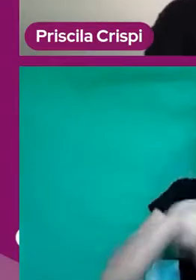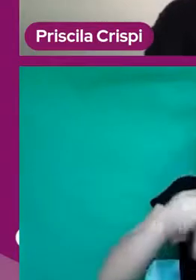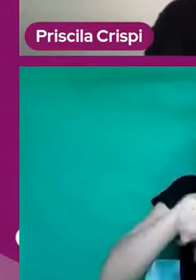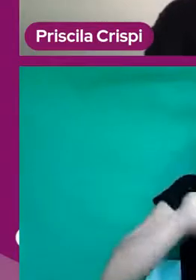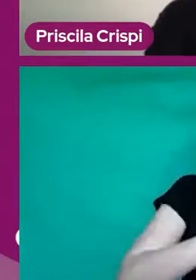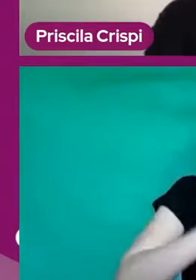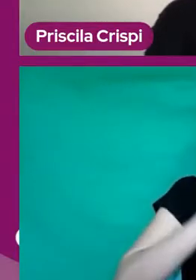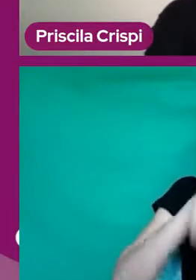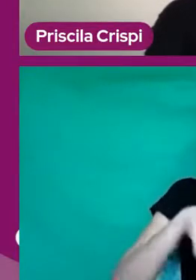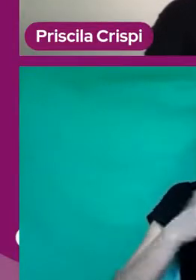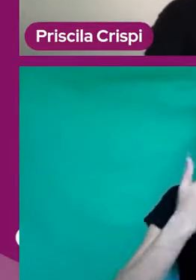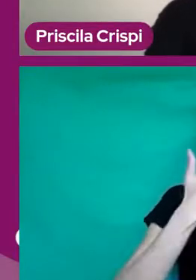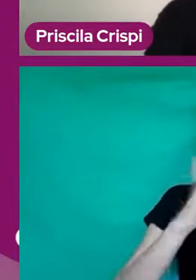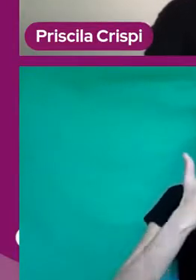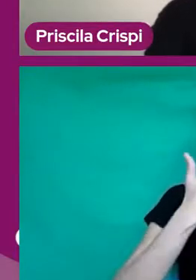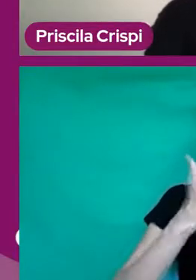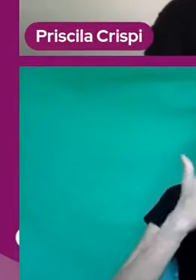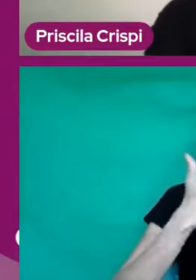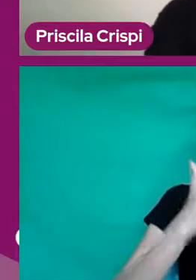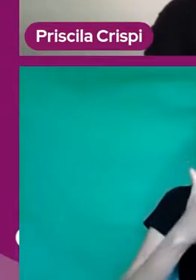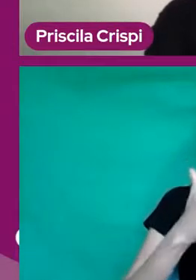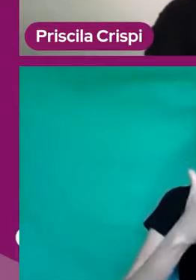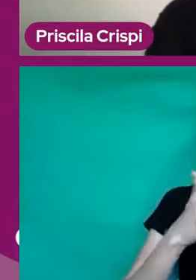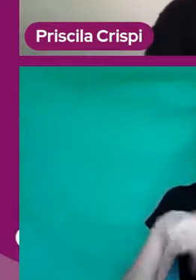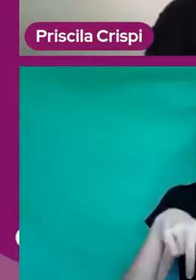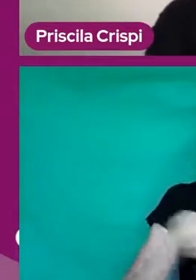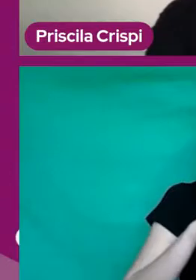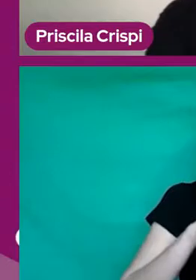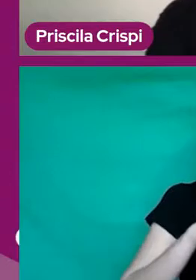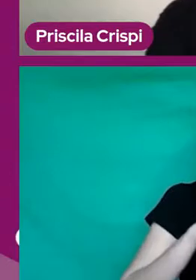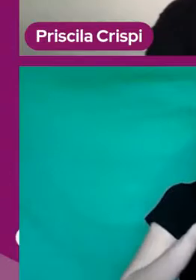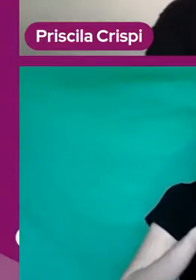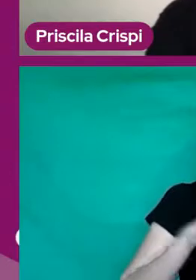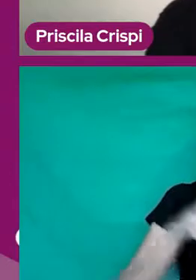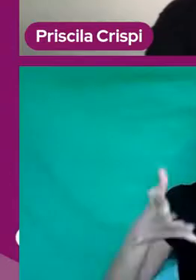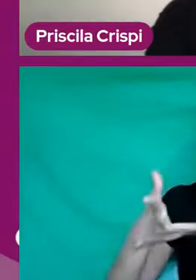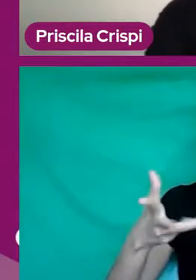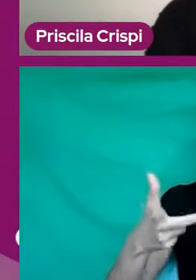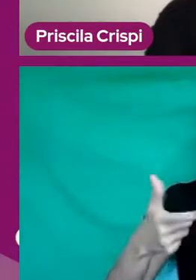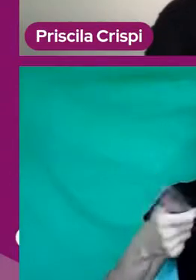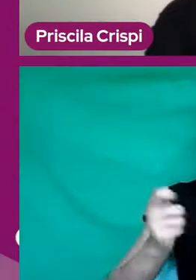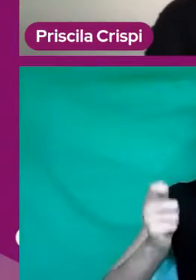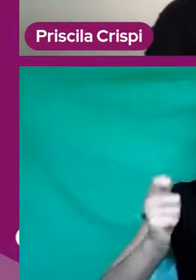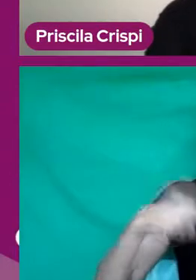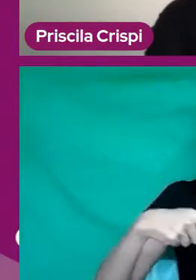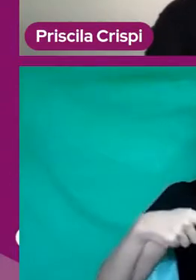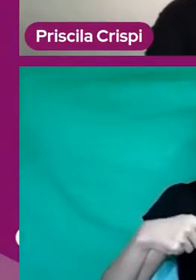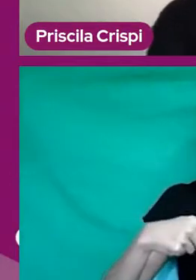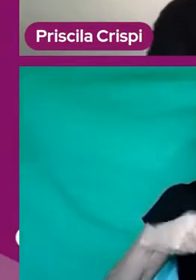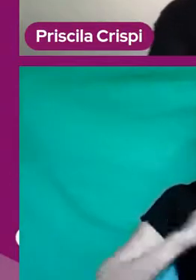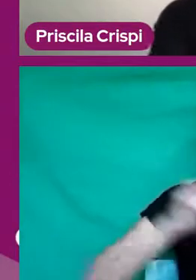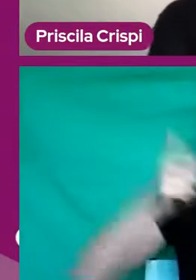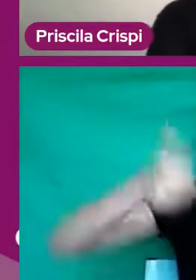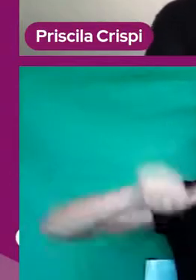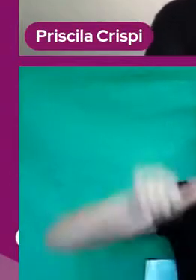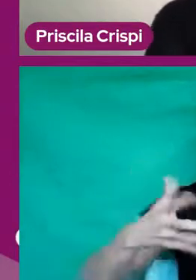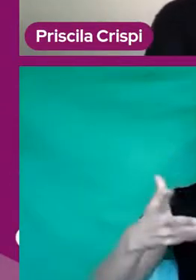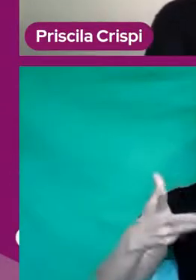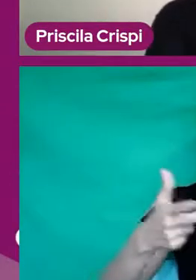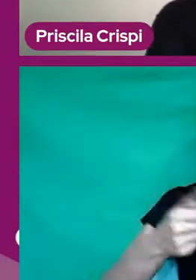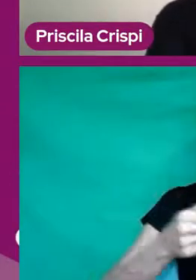uma linguagem de muita eficiência, de muita eficácia e principalmente